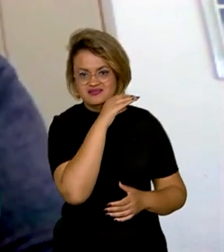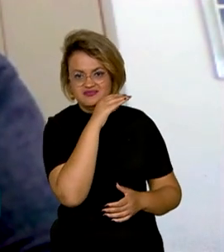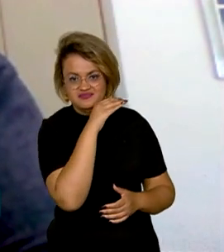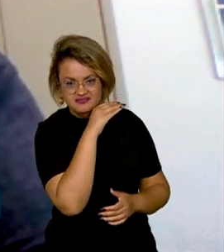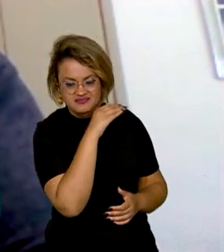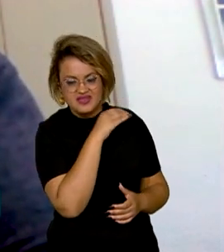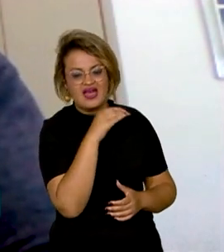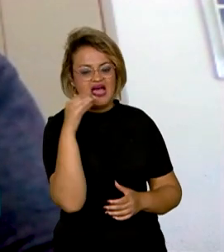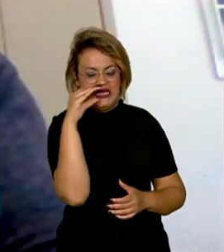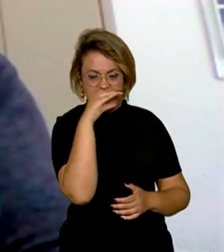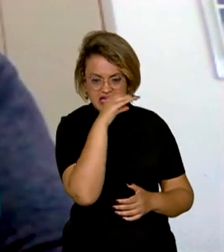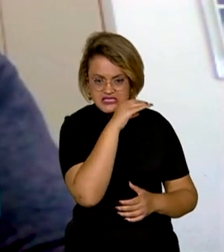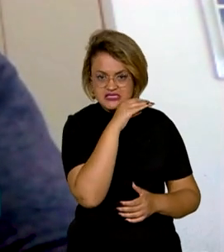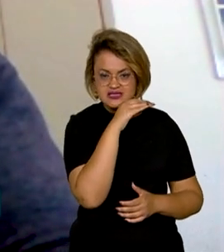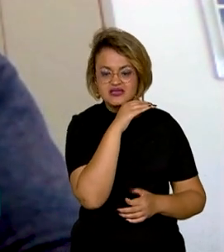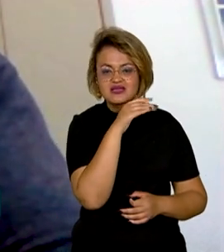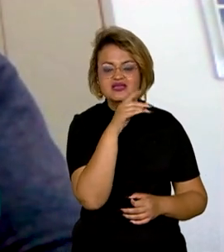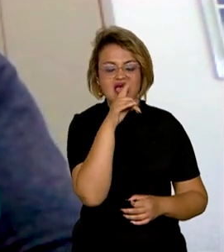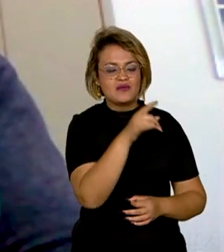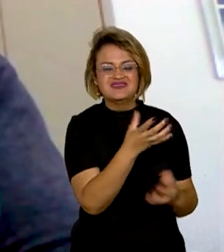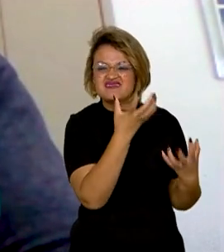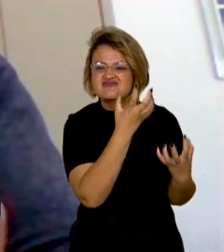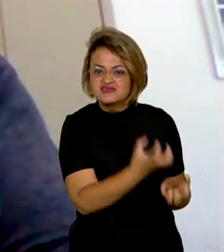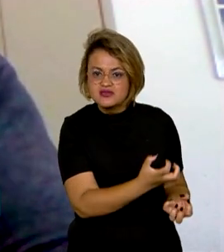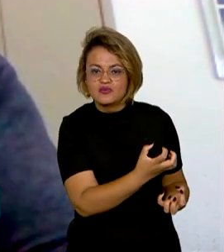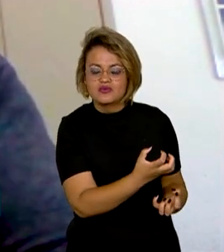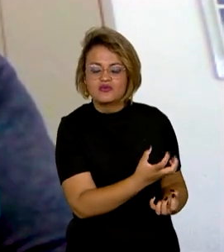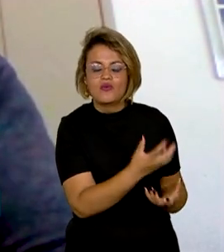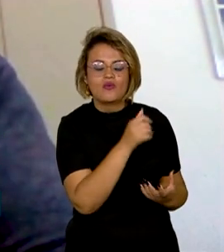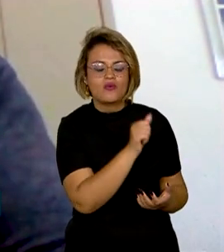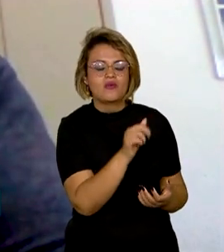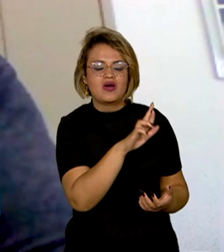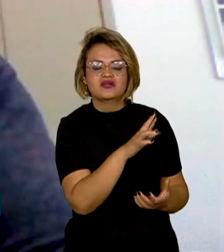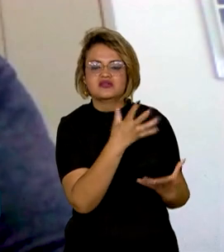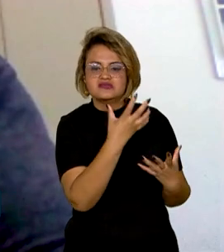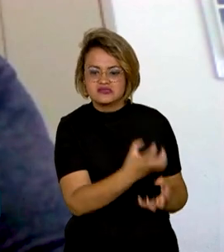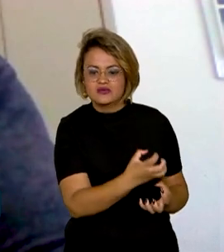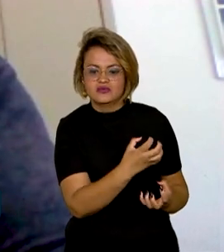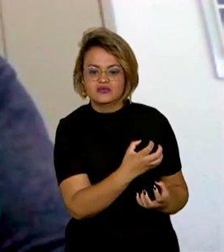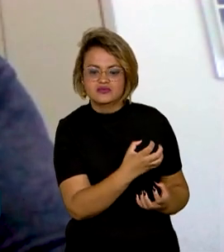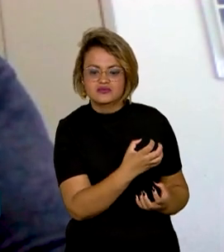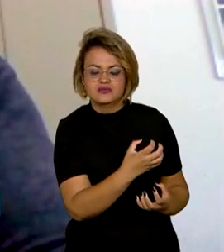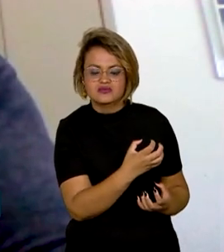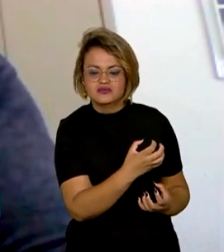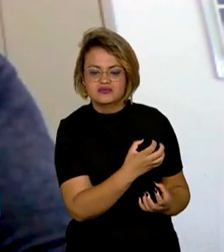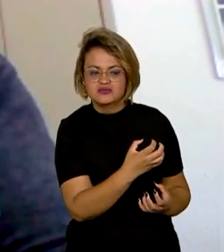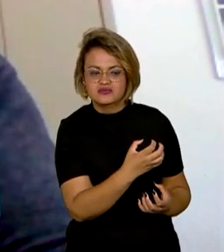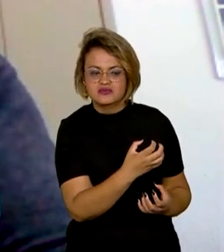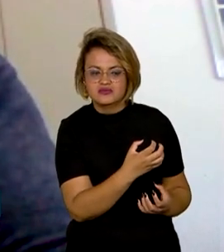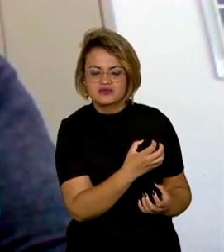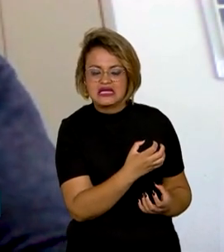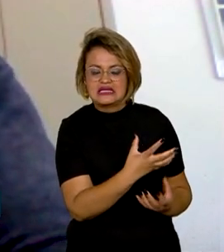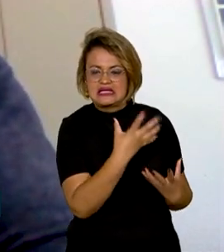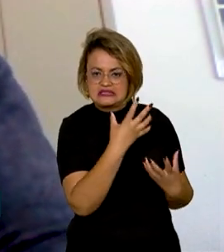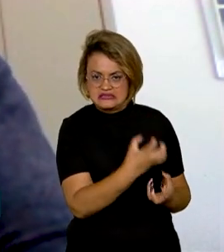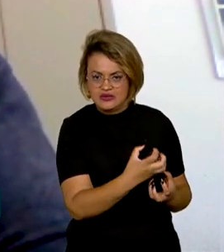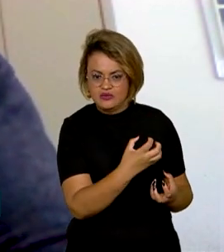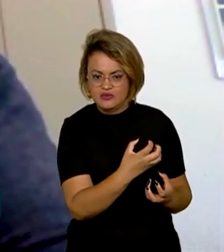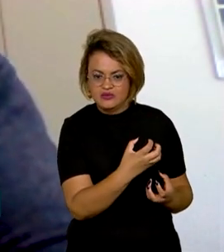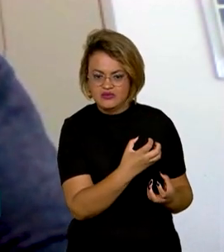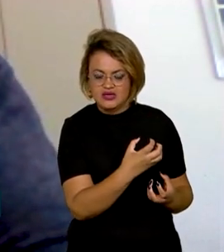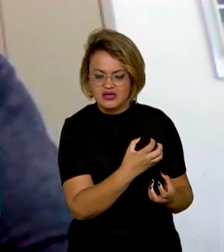E além de ser aquecido, como ele está seco, a umidade baixa dentro daquela massa de ar,